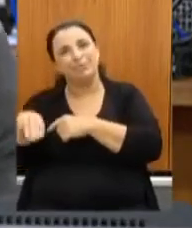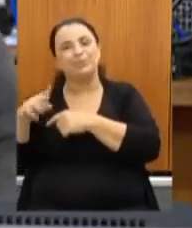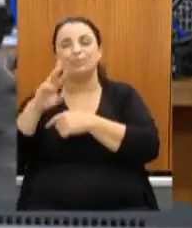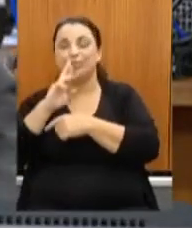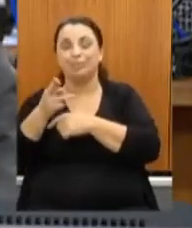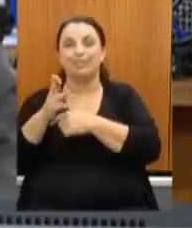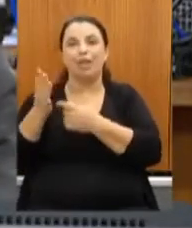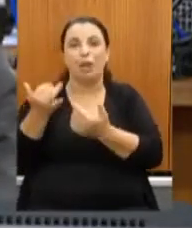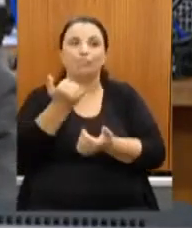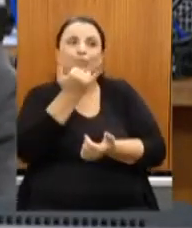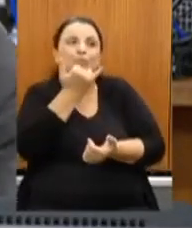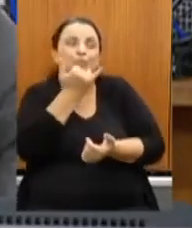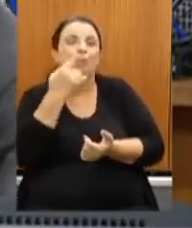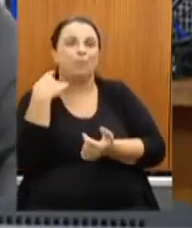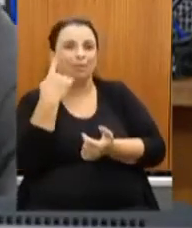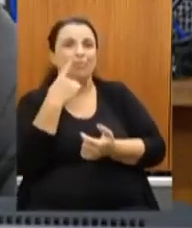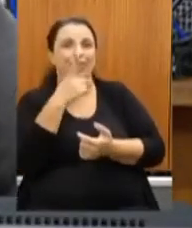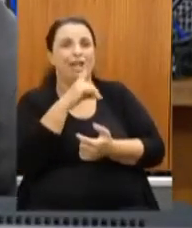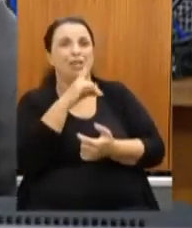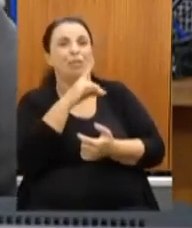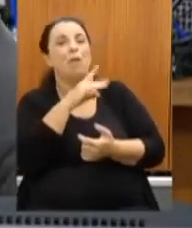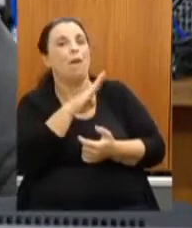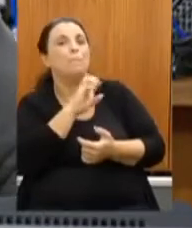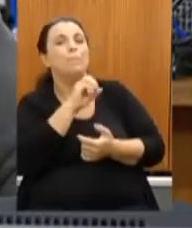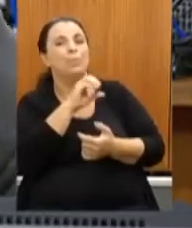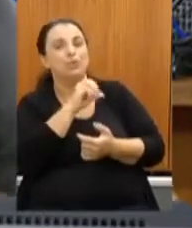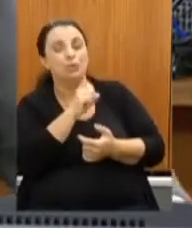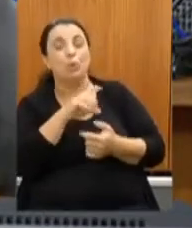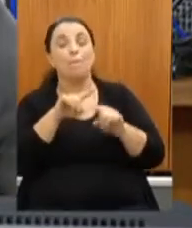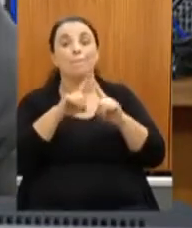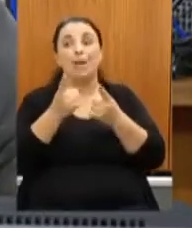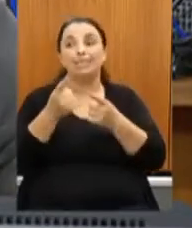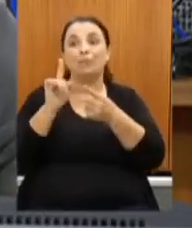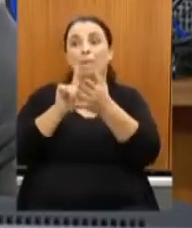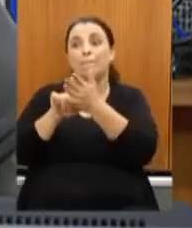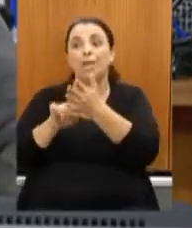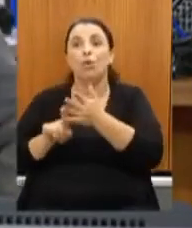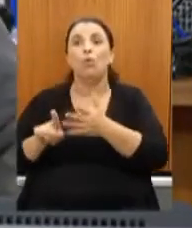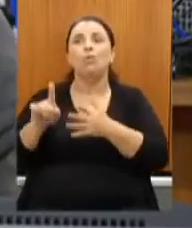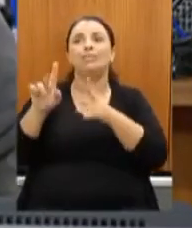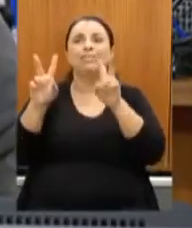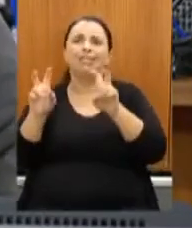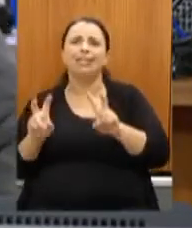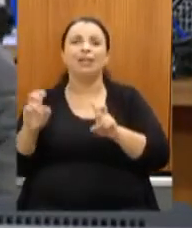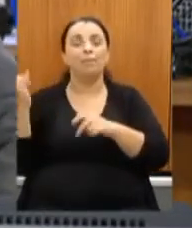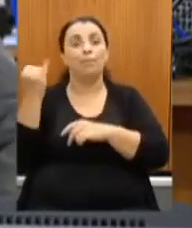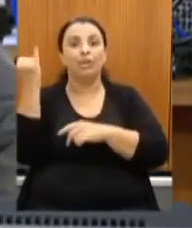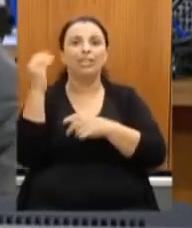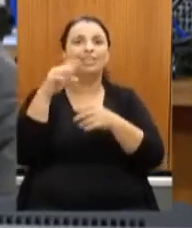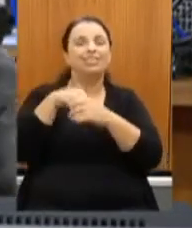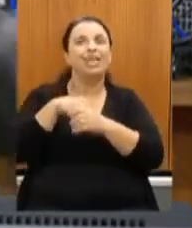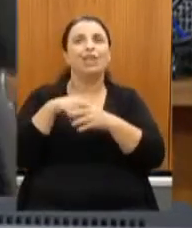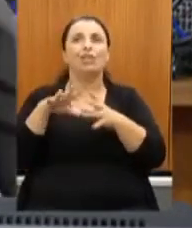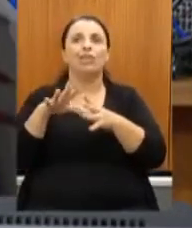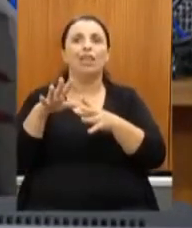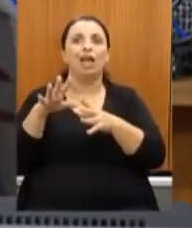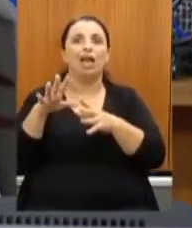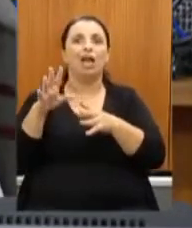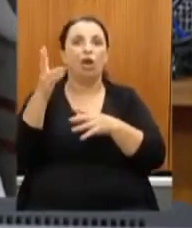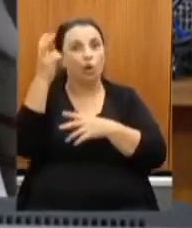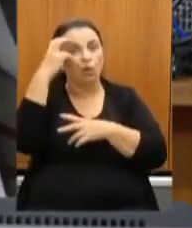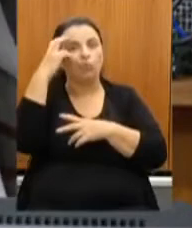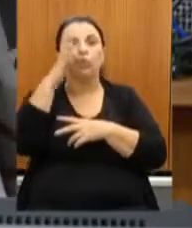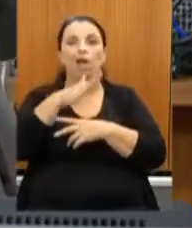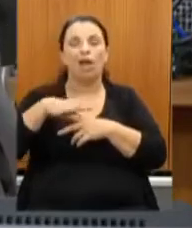mas são são questões aqui importantes para nós dentro da área da cultura é porque eu tenho percorrido muito